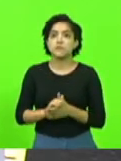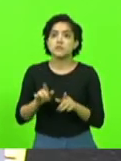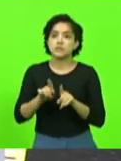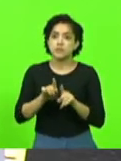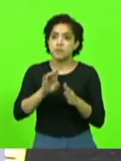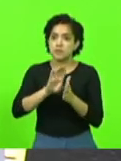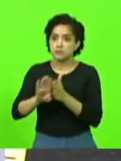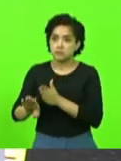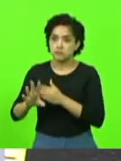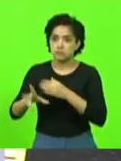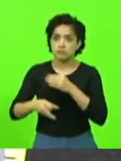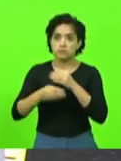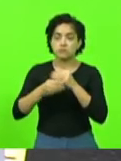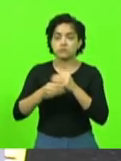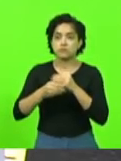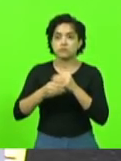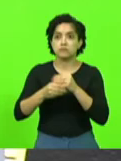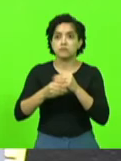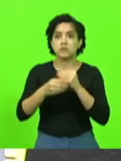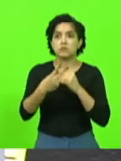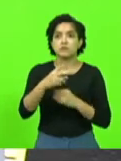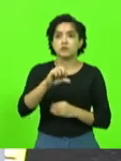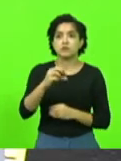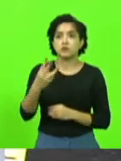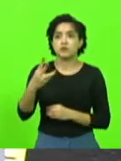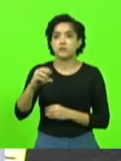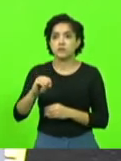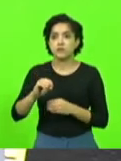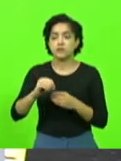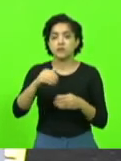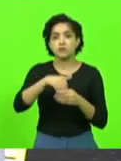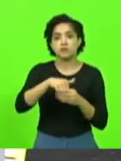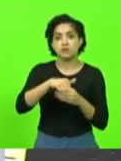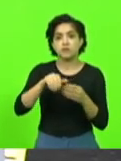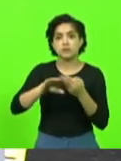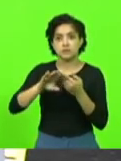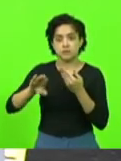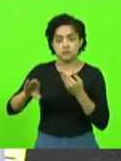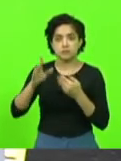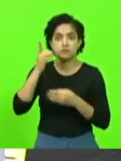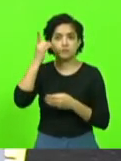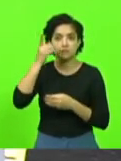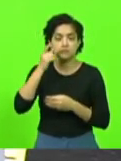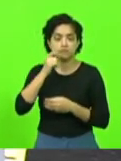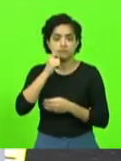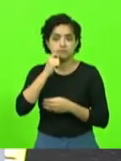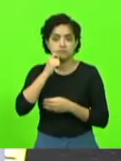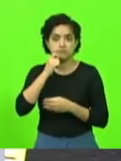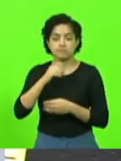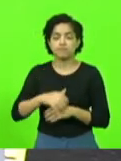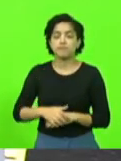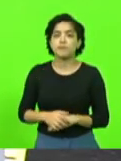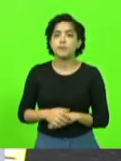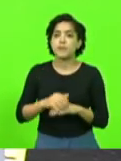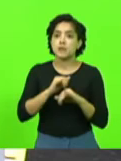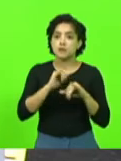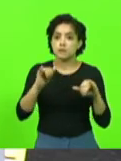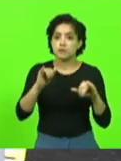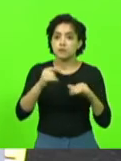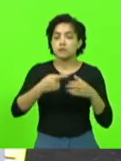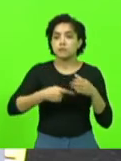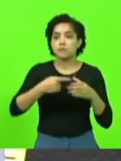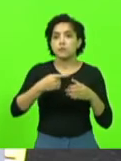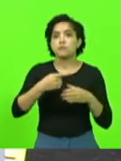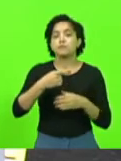rejeitada a emenda constante às folhas 29 e 30, por meio de votação em separado, requerida pela senhora deputada Ana Campagnolo. O presidente comunicou que o projeto de lei 380